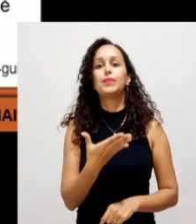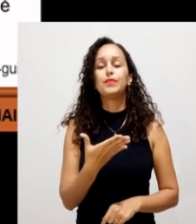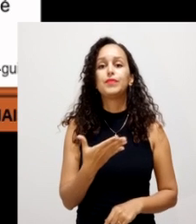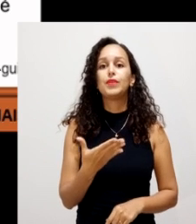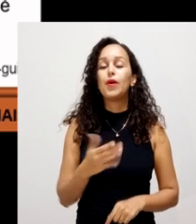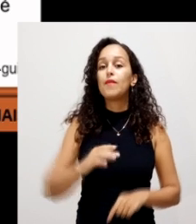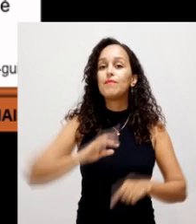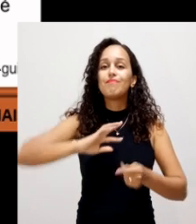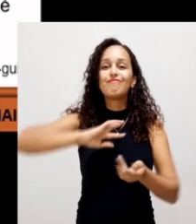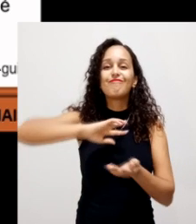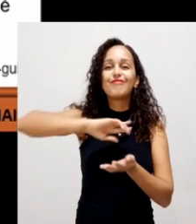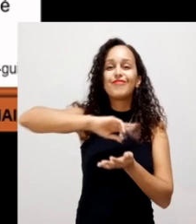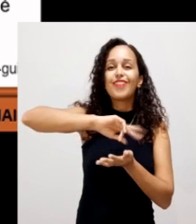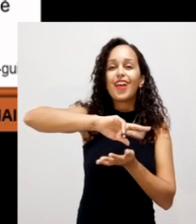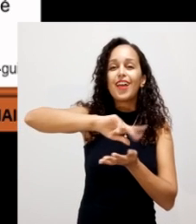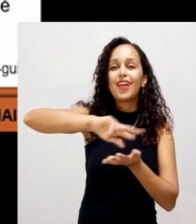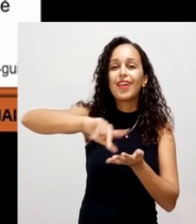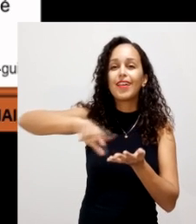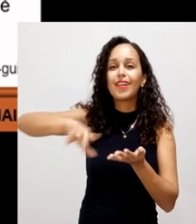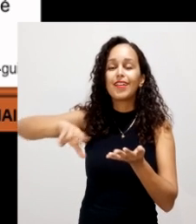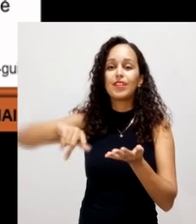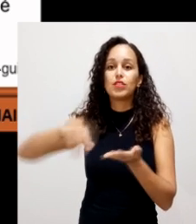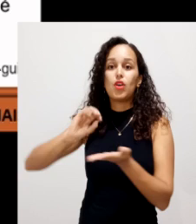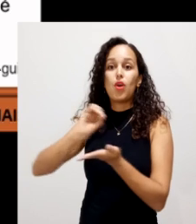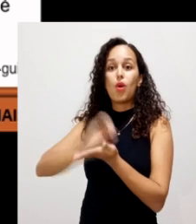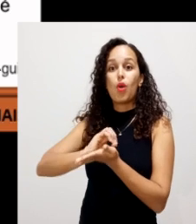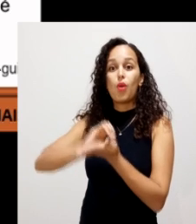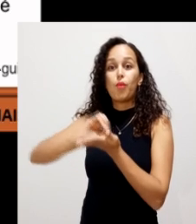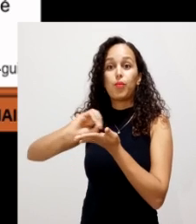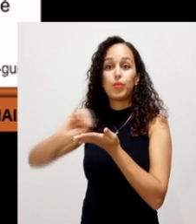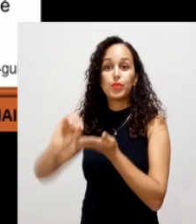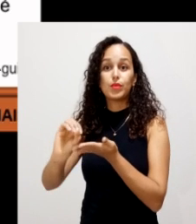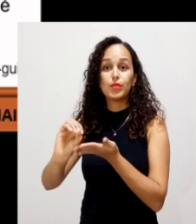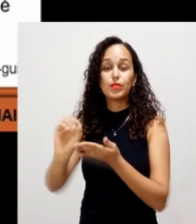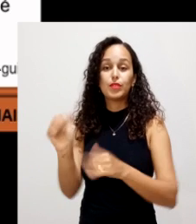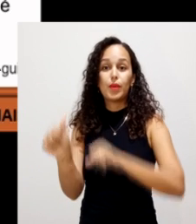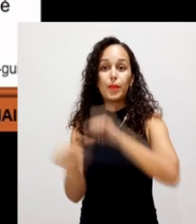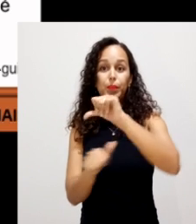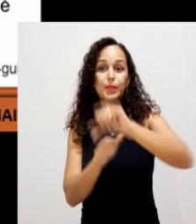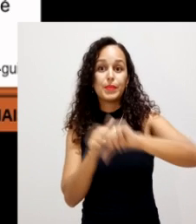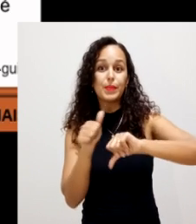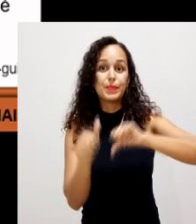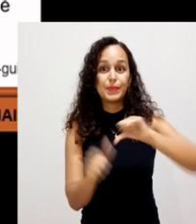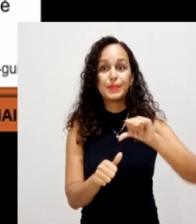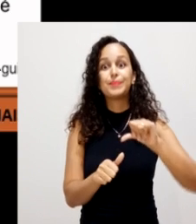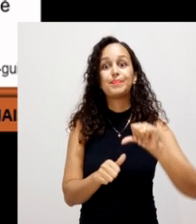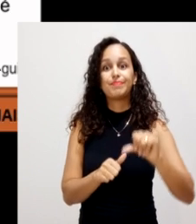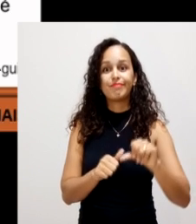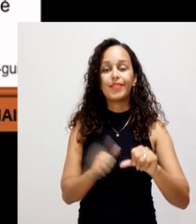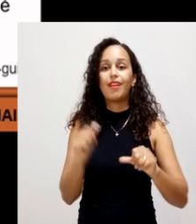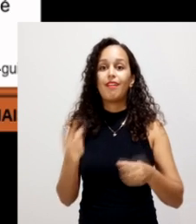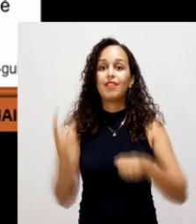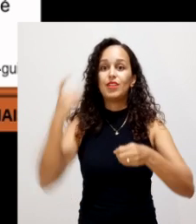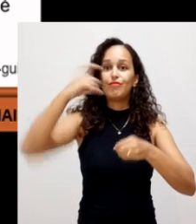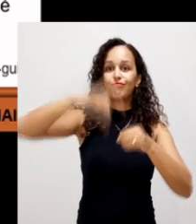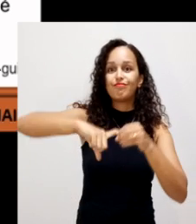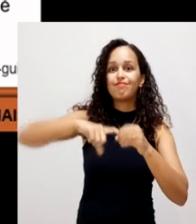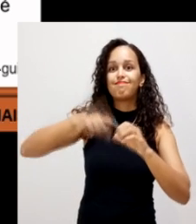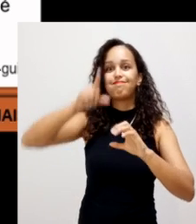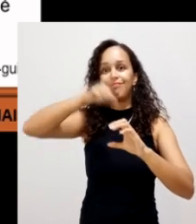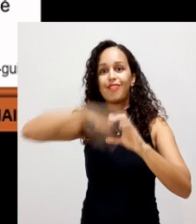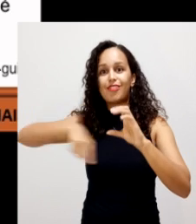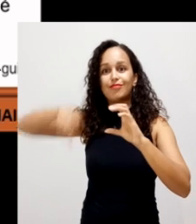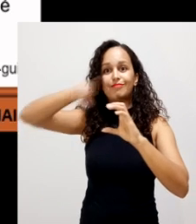os elementos químicos, saindo da sua forma orgânica e disponível para a sua forma inorgânica. E eles voltam a fazer parte dos